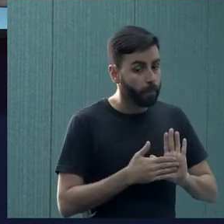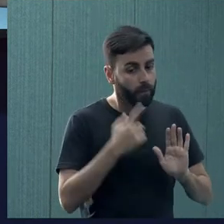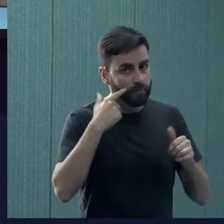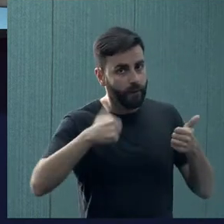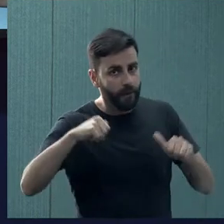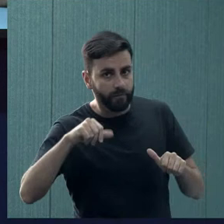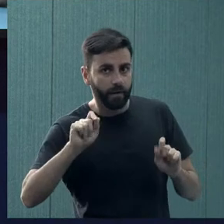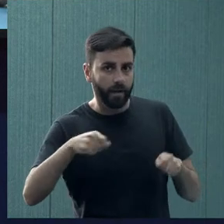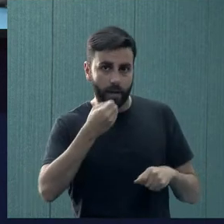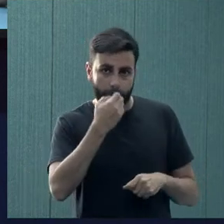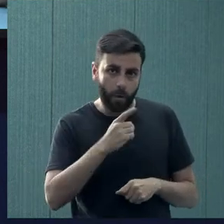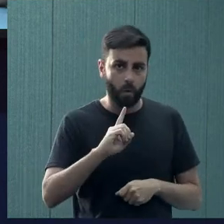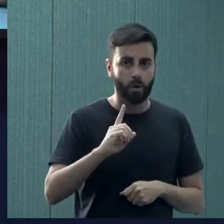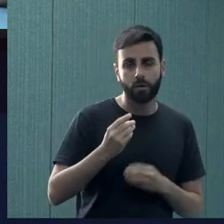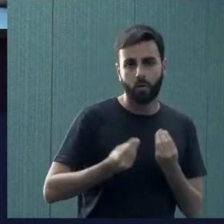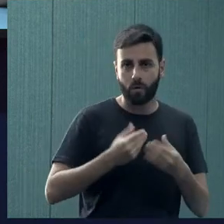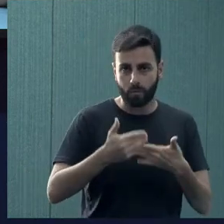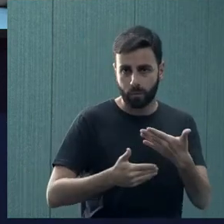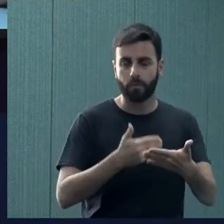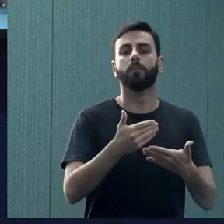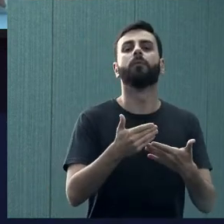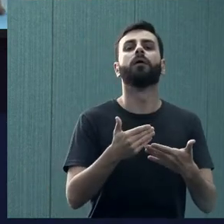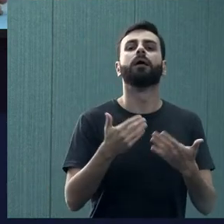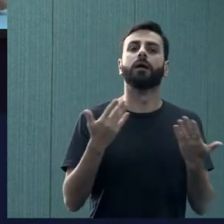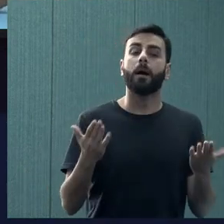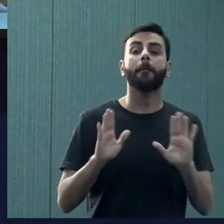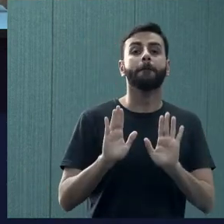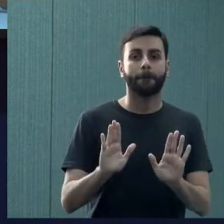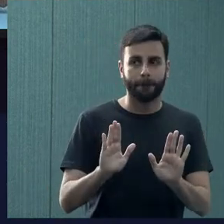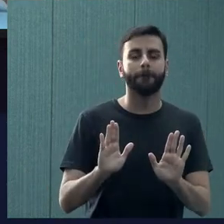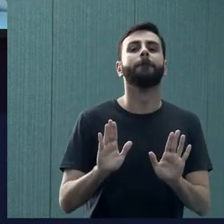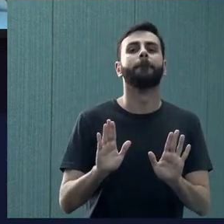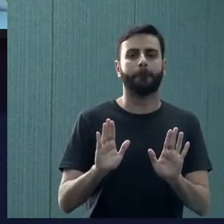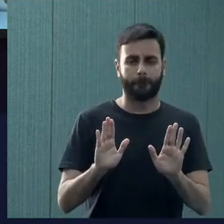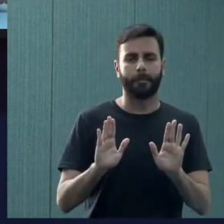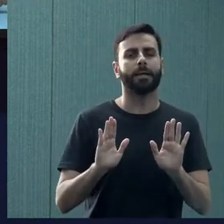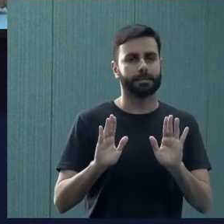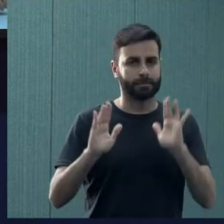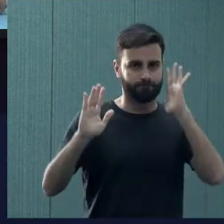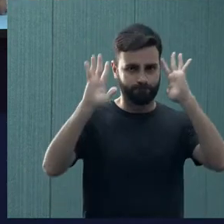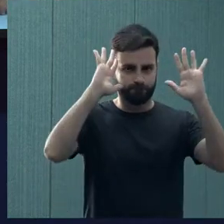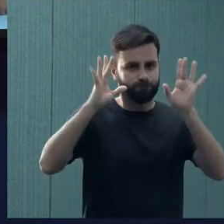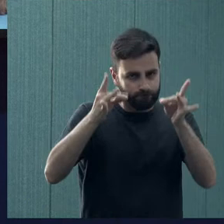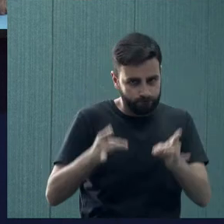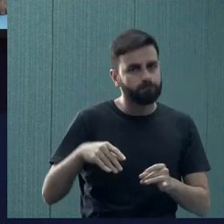avaliar as necessidades, mas isso tem sido muito pensado.